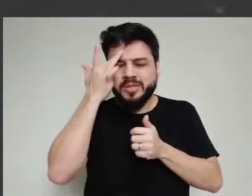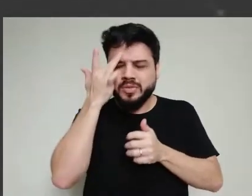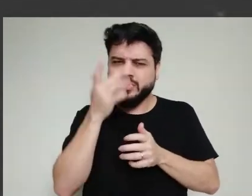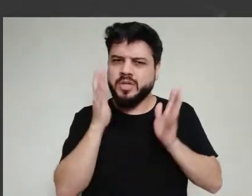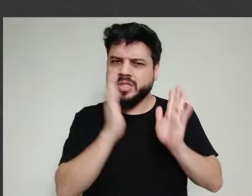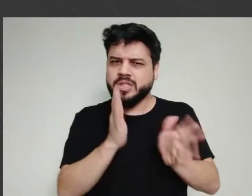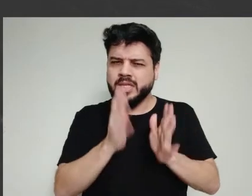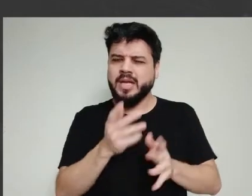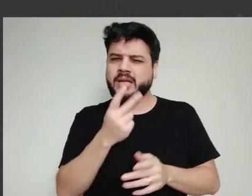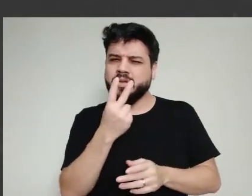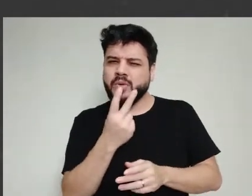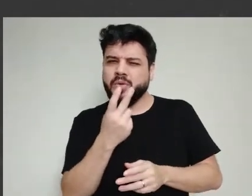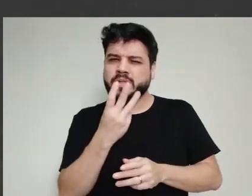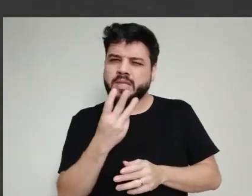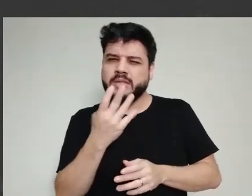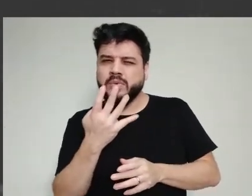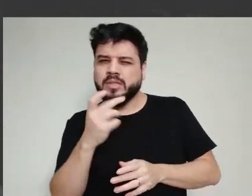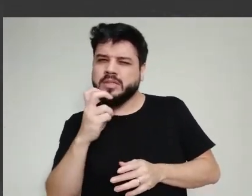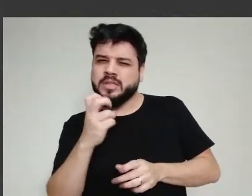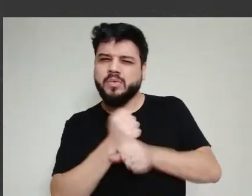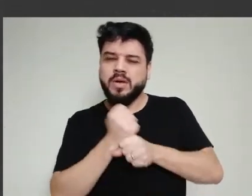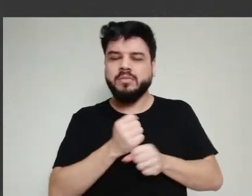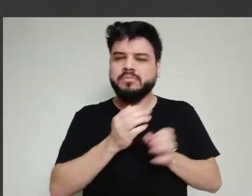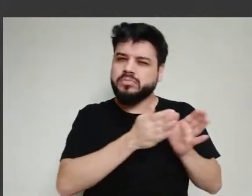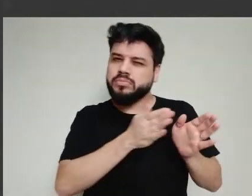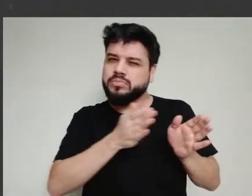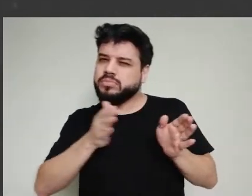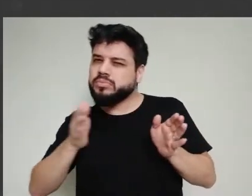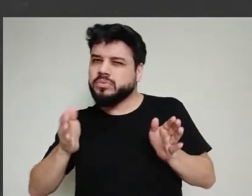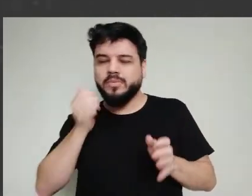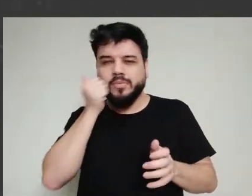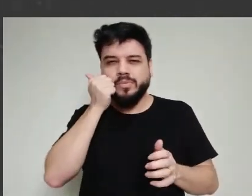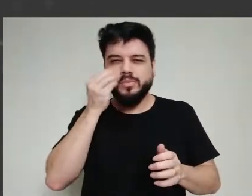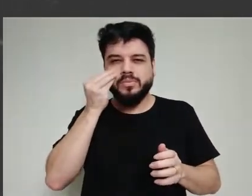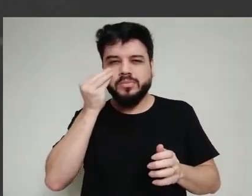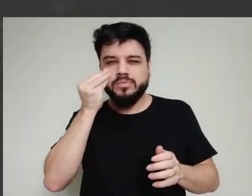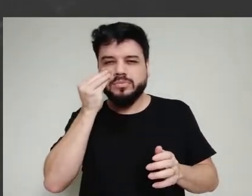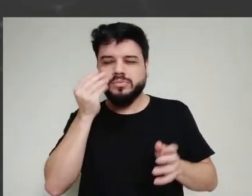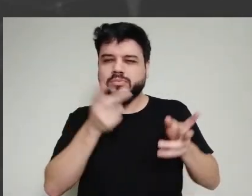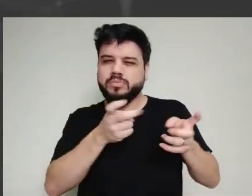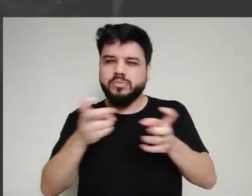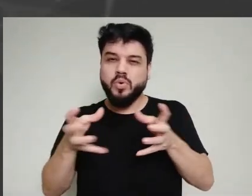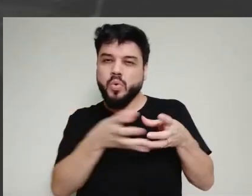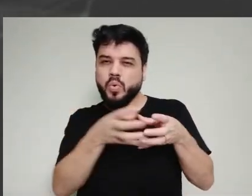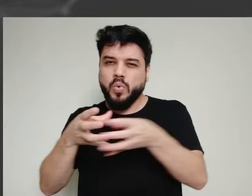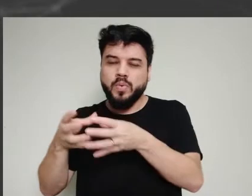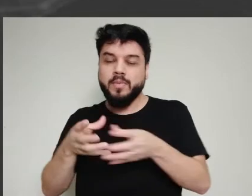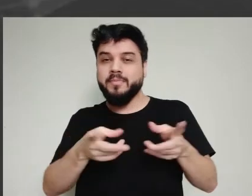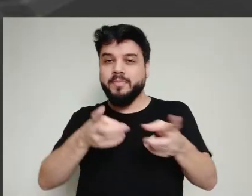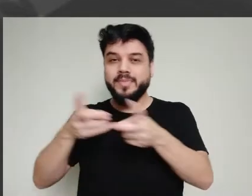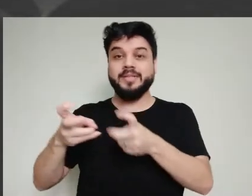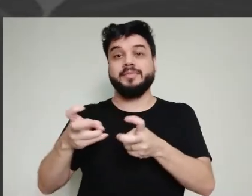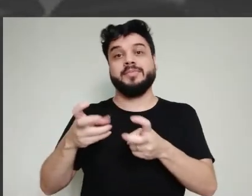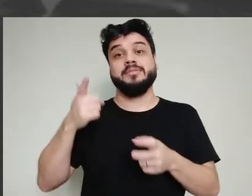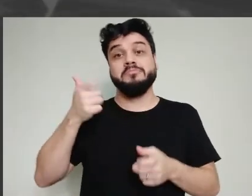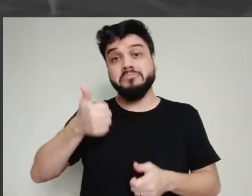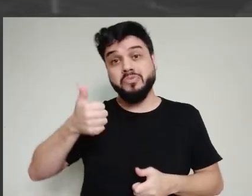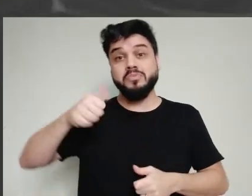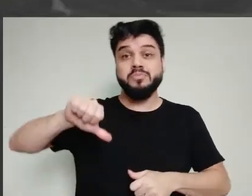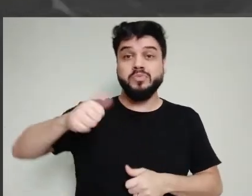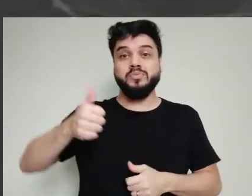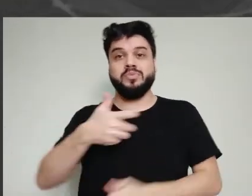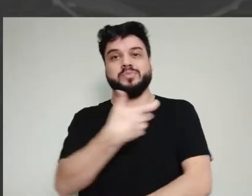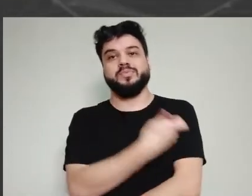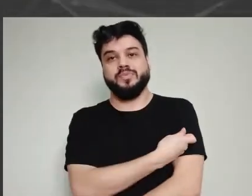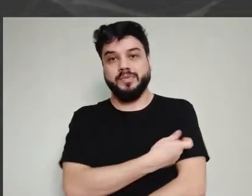5 anos. É só dessa maneira que eu consigo dizer por quanto tempo a minha vacina é segura. Como a gente está levando em consideração que a